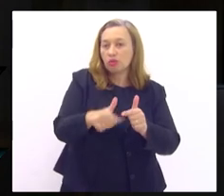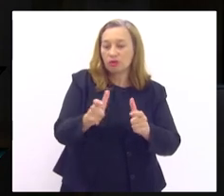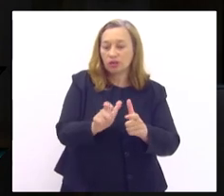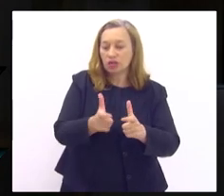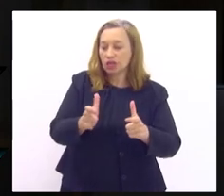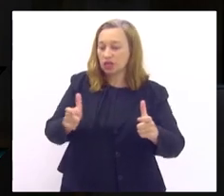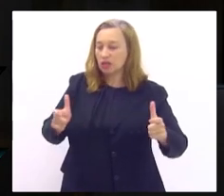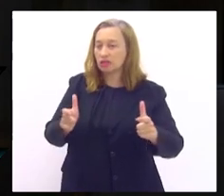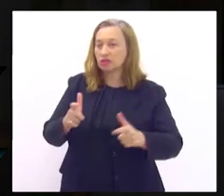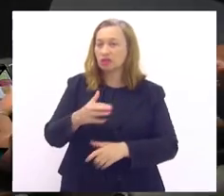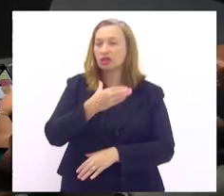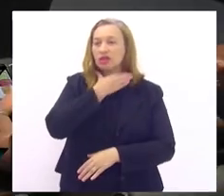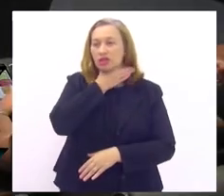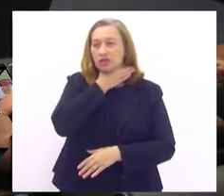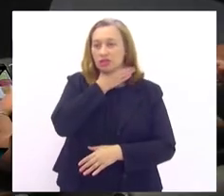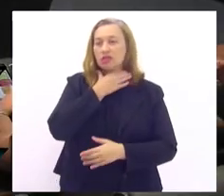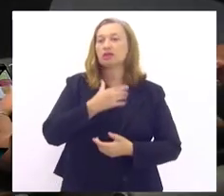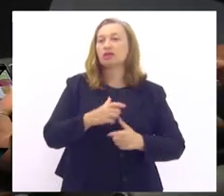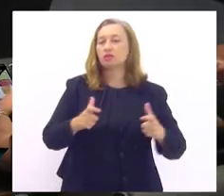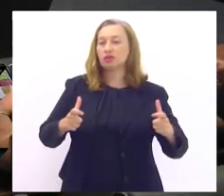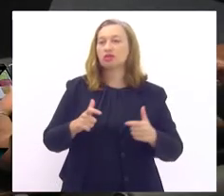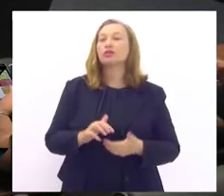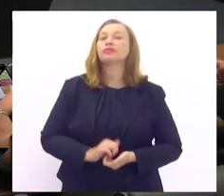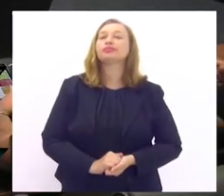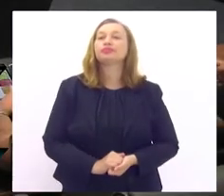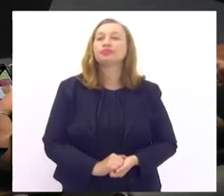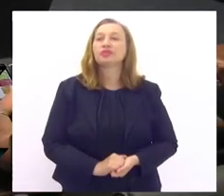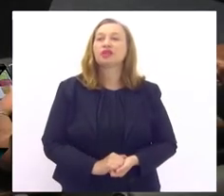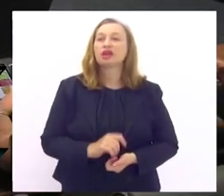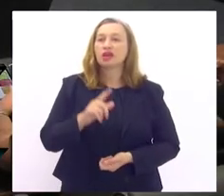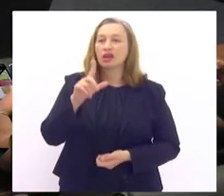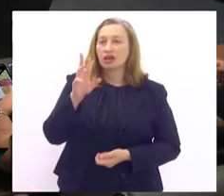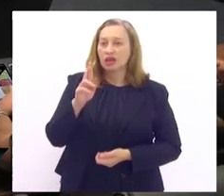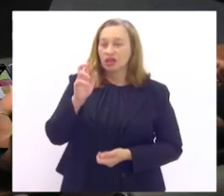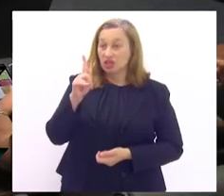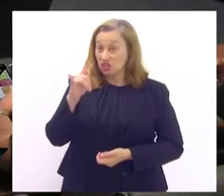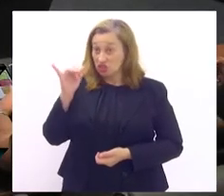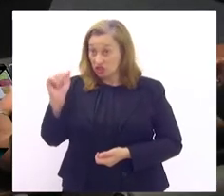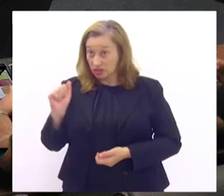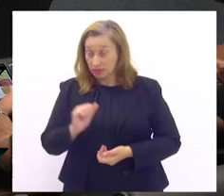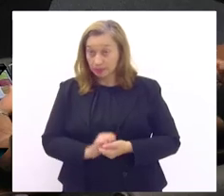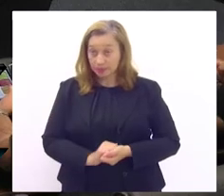vive essa crise isso aí então devido a isso a gente